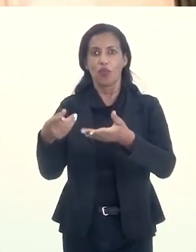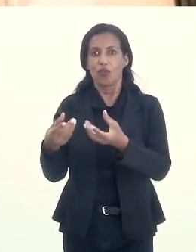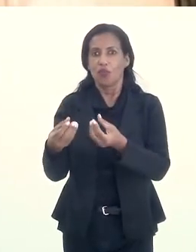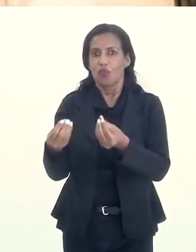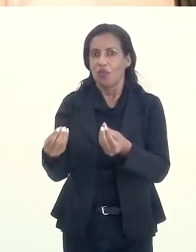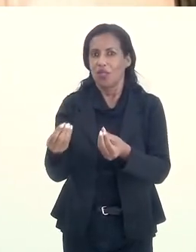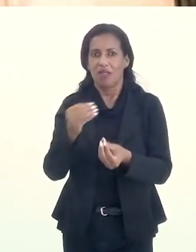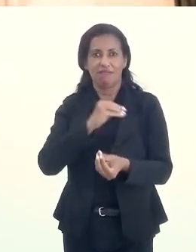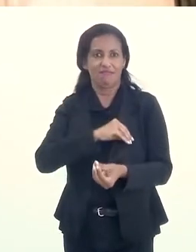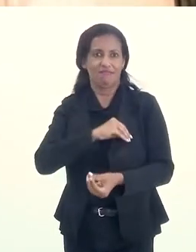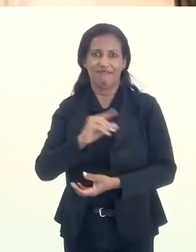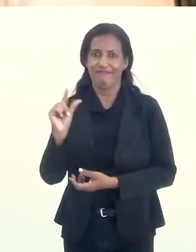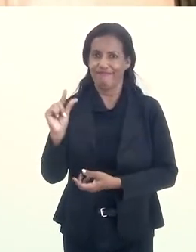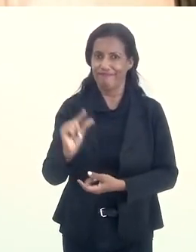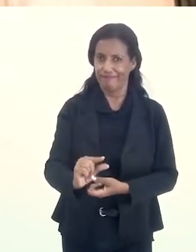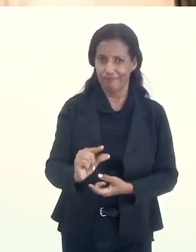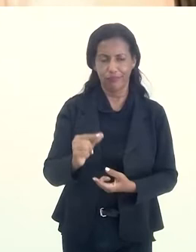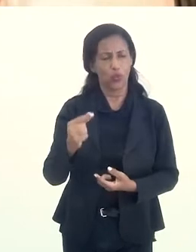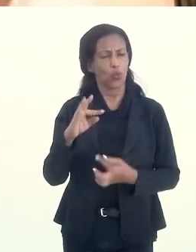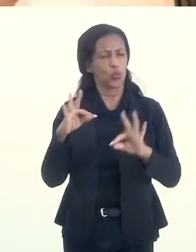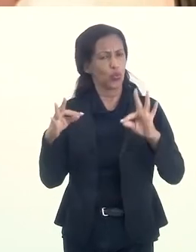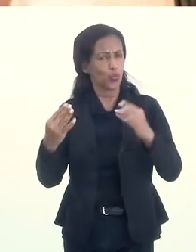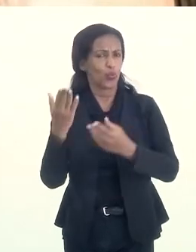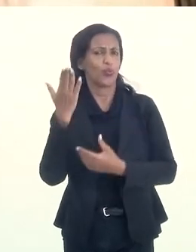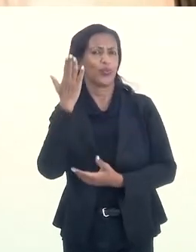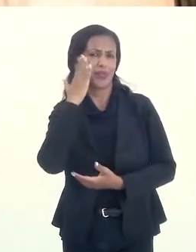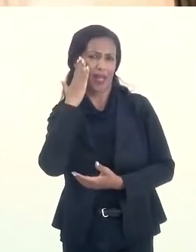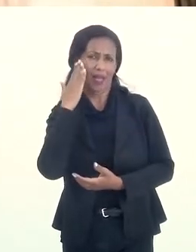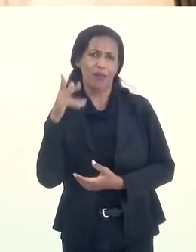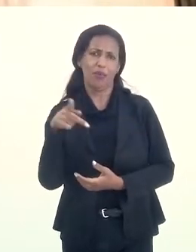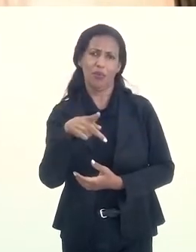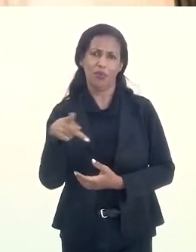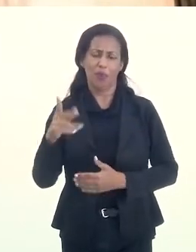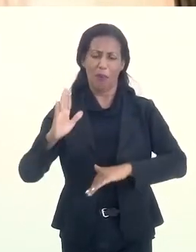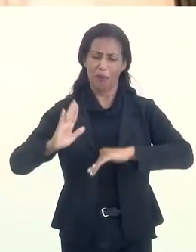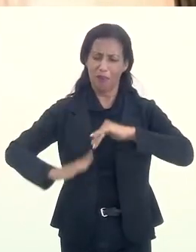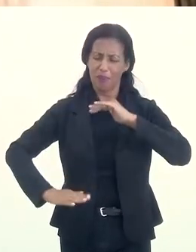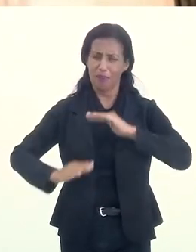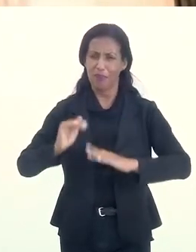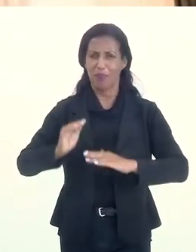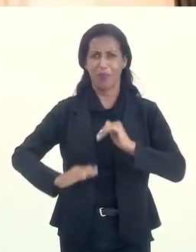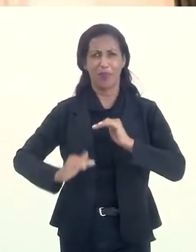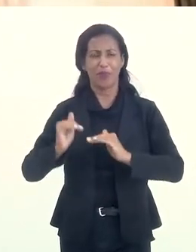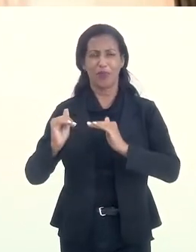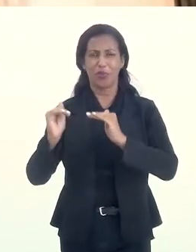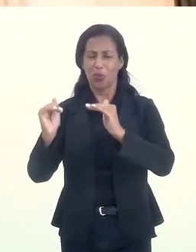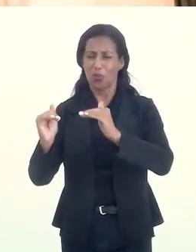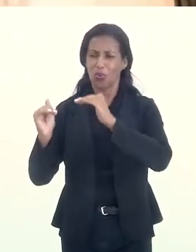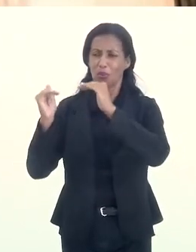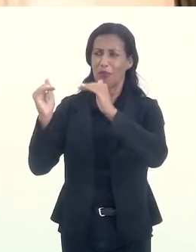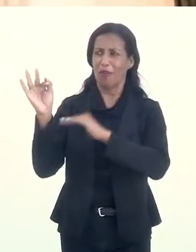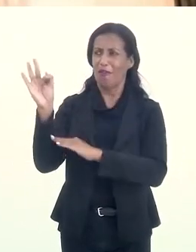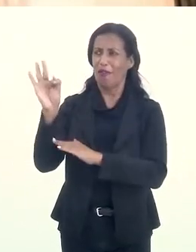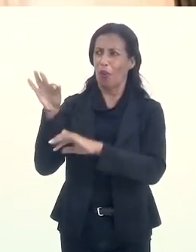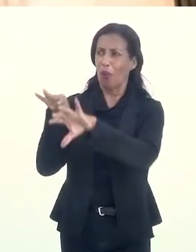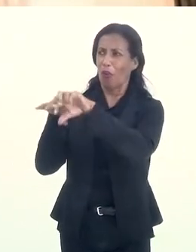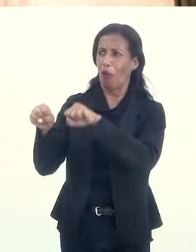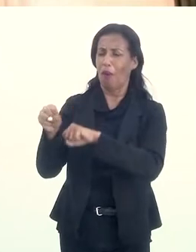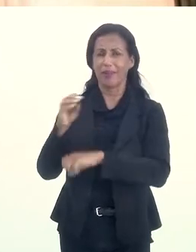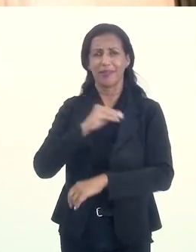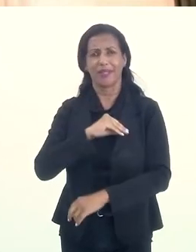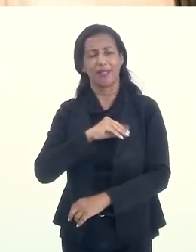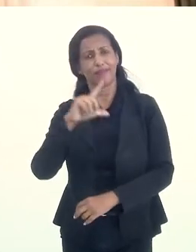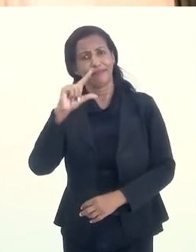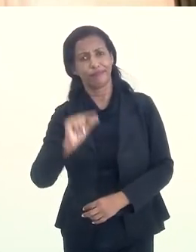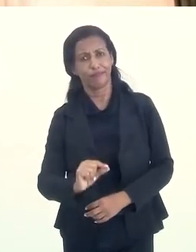muitíssimo mal remunerado. Todos sabem que é o profissional de nível superior mais mal remunerado